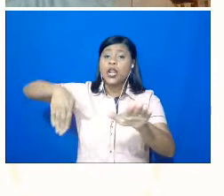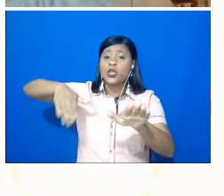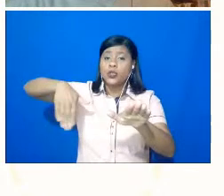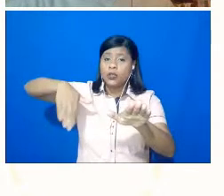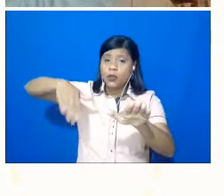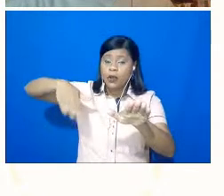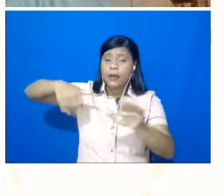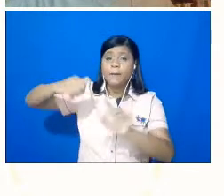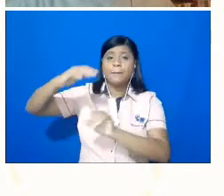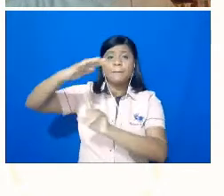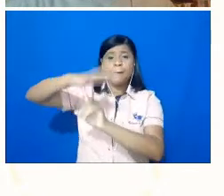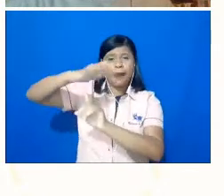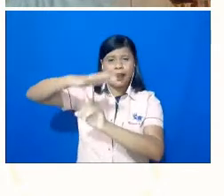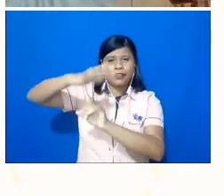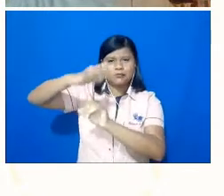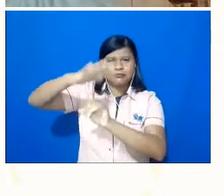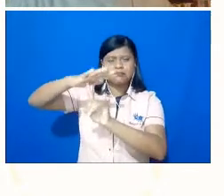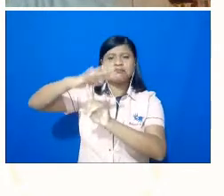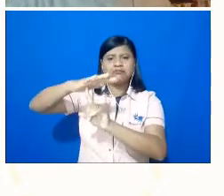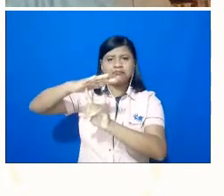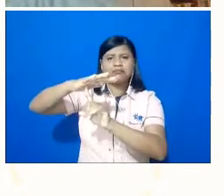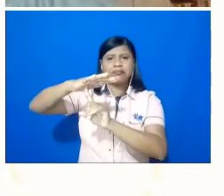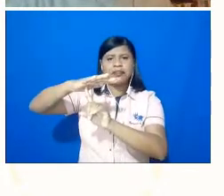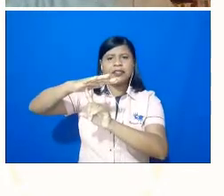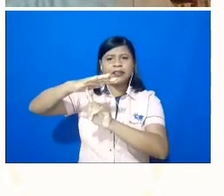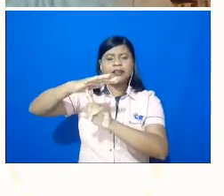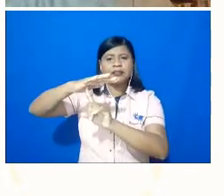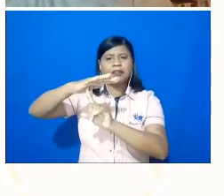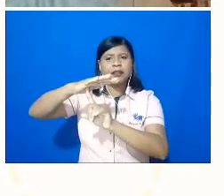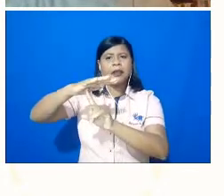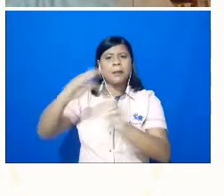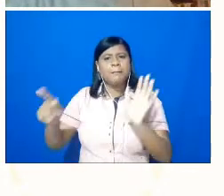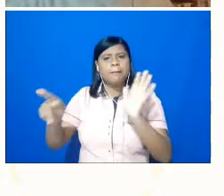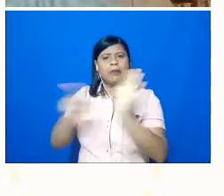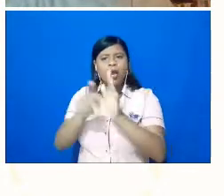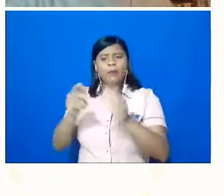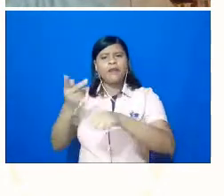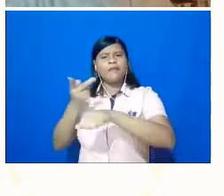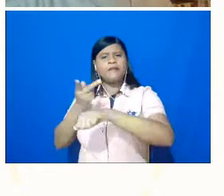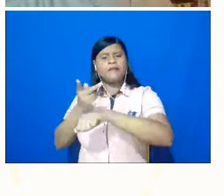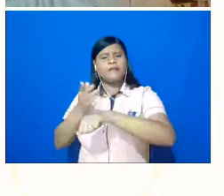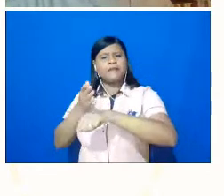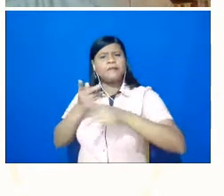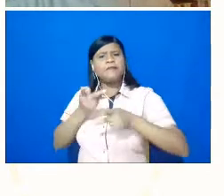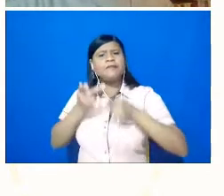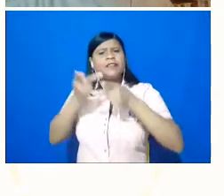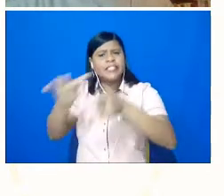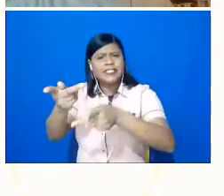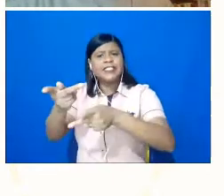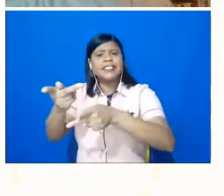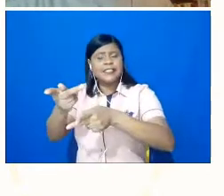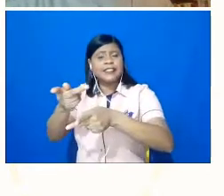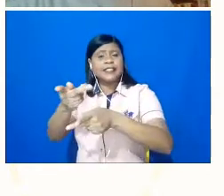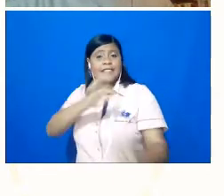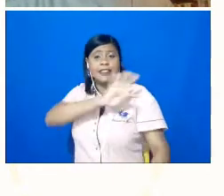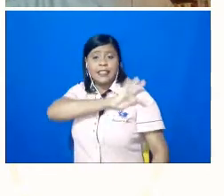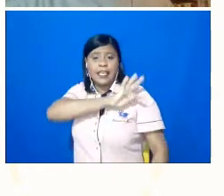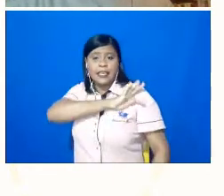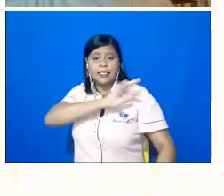postais do Estado é justamente uma saída técnica, uma atividade em campo lá na Ilha do Mel. Então,